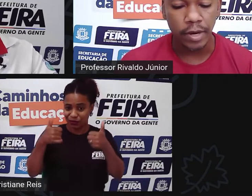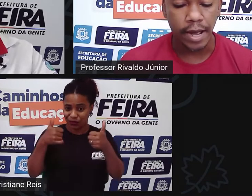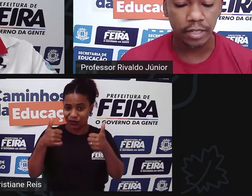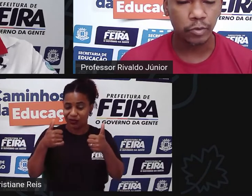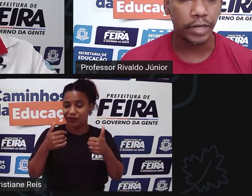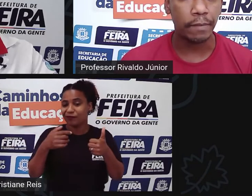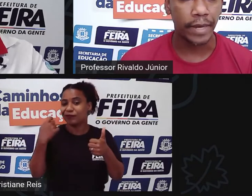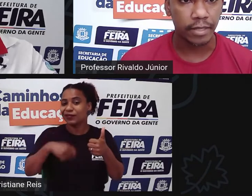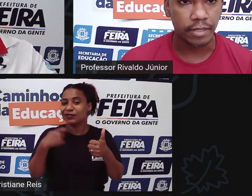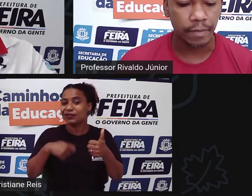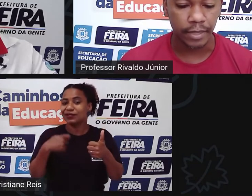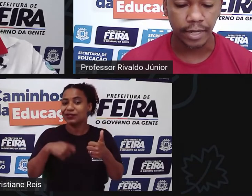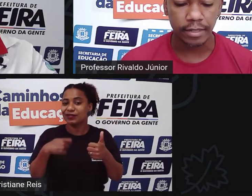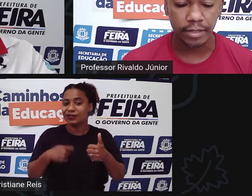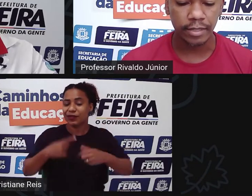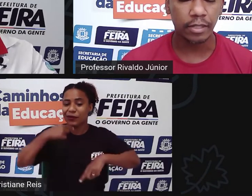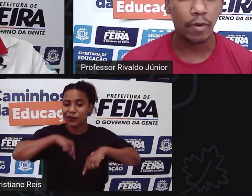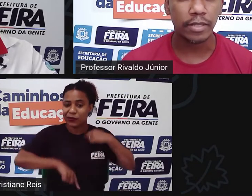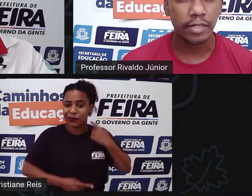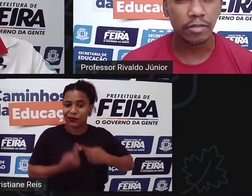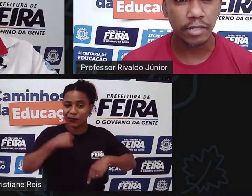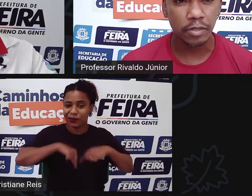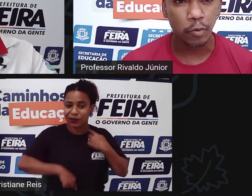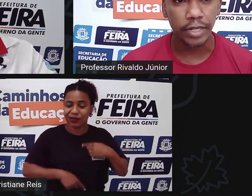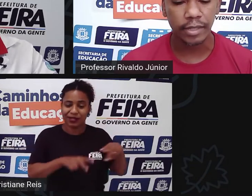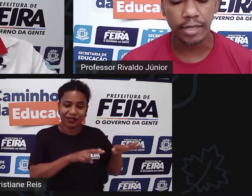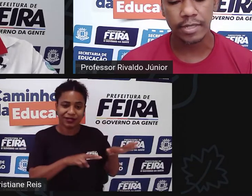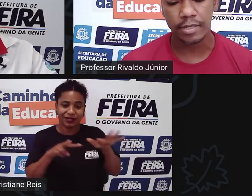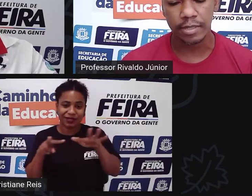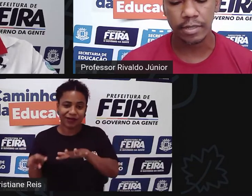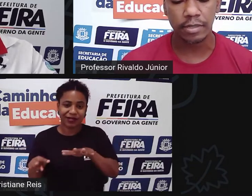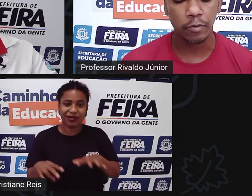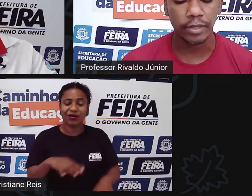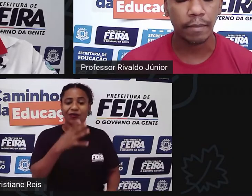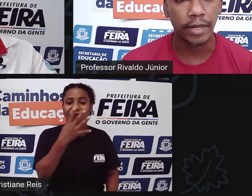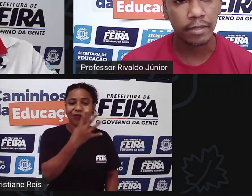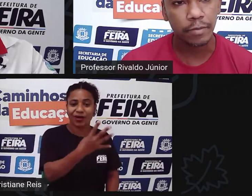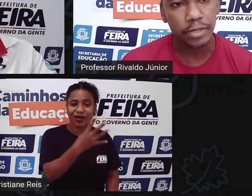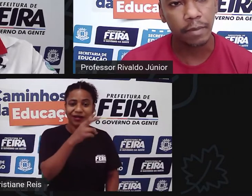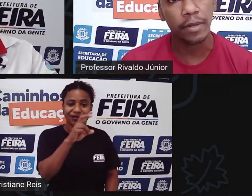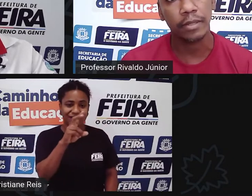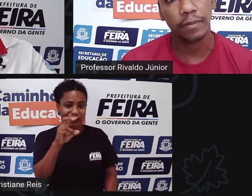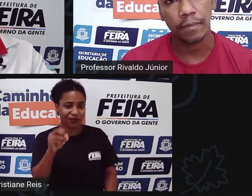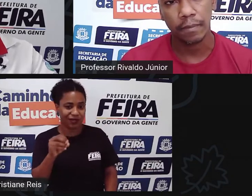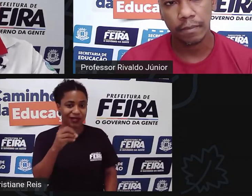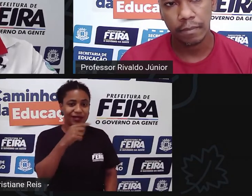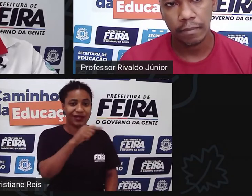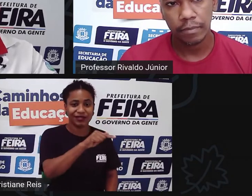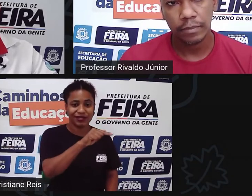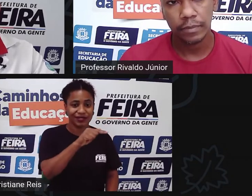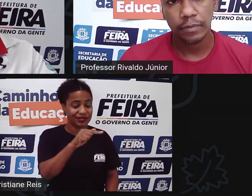tenha um gasto em max semanais entre 450 a 750 max por semana.